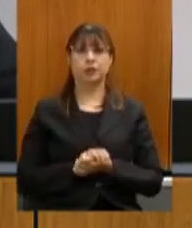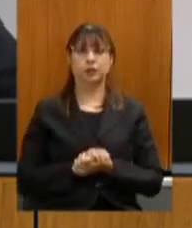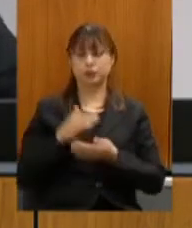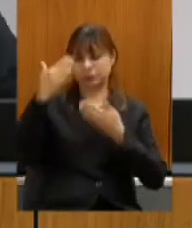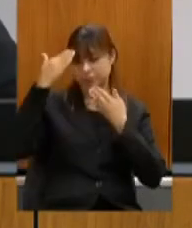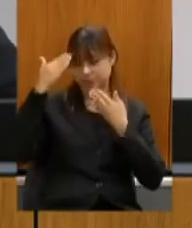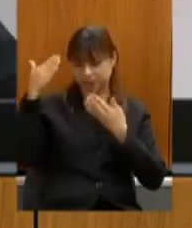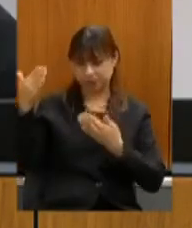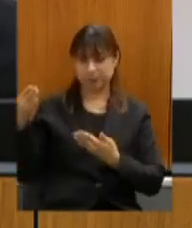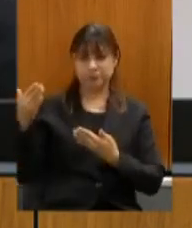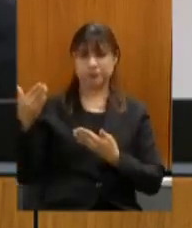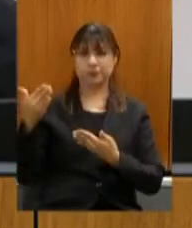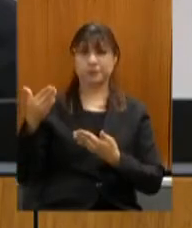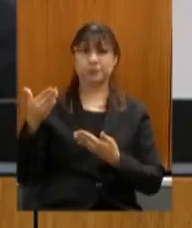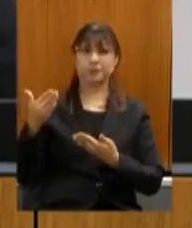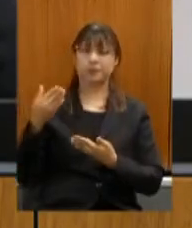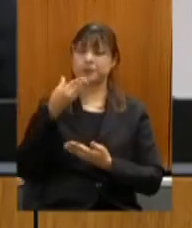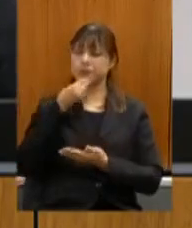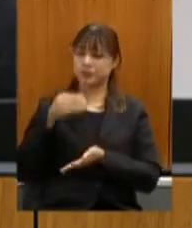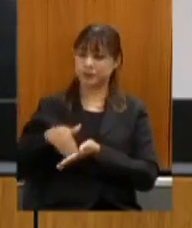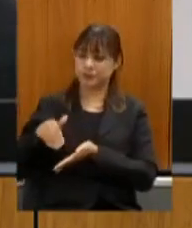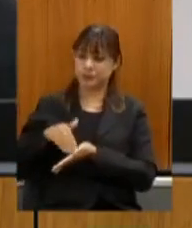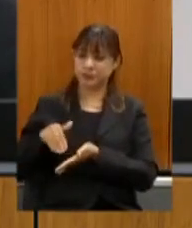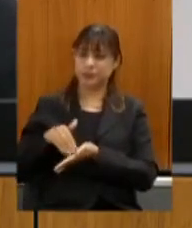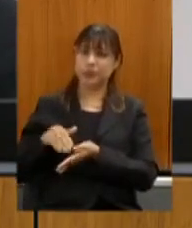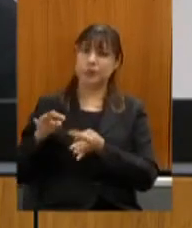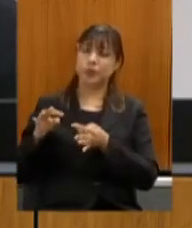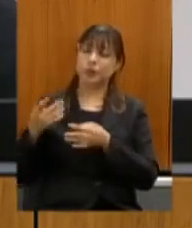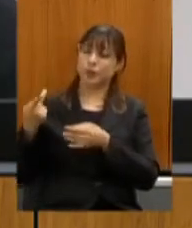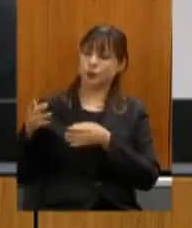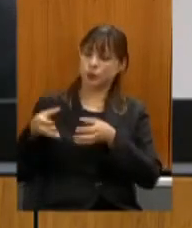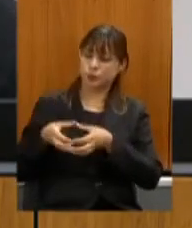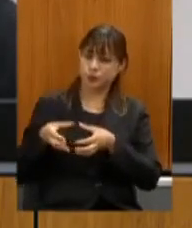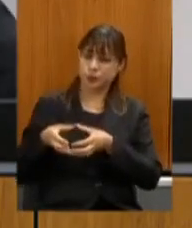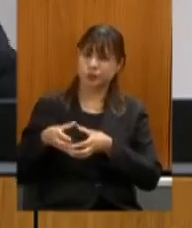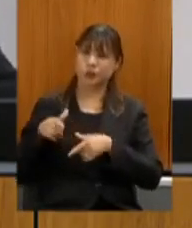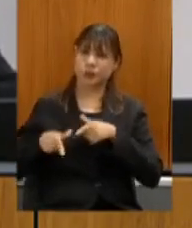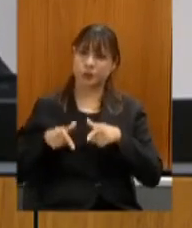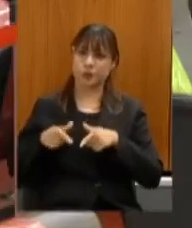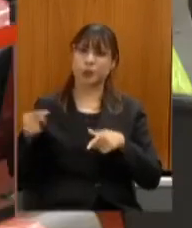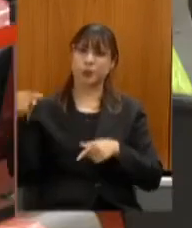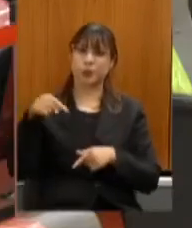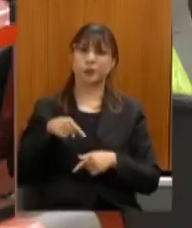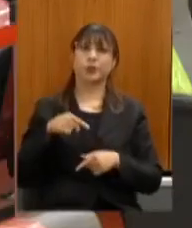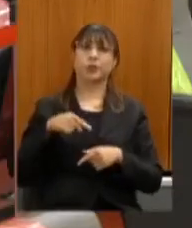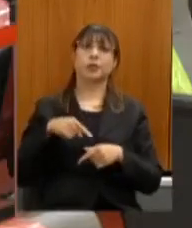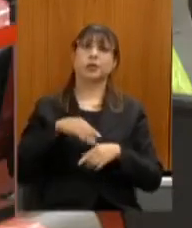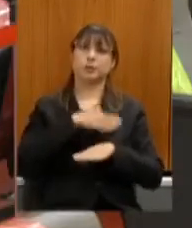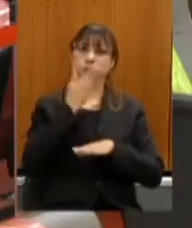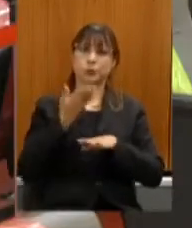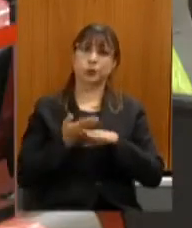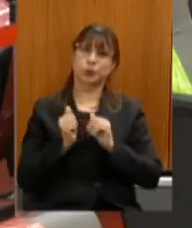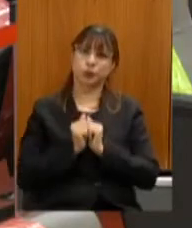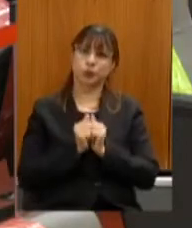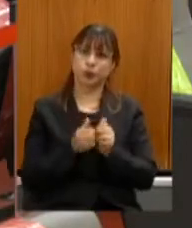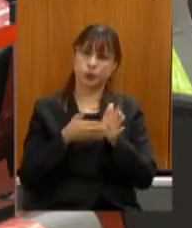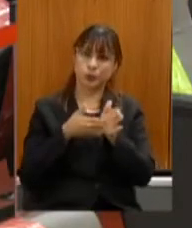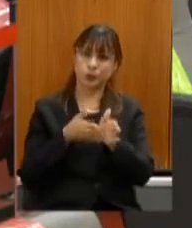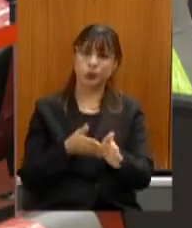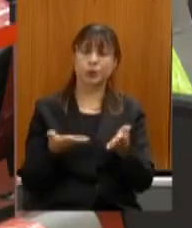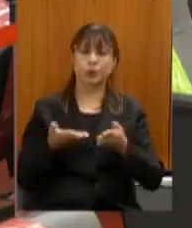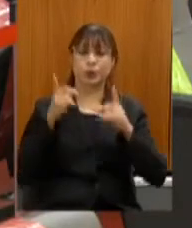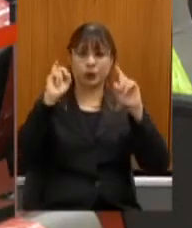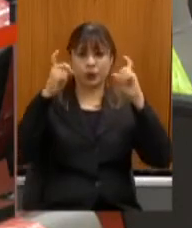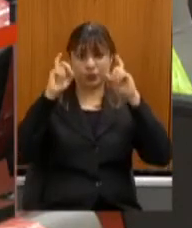agradecer ao secretário a toda sua equipe que esteve presente o tempo todo conosco aqui nesta